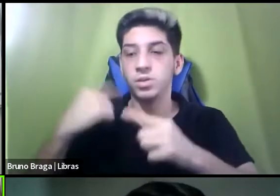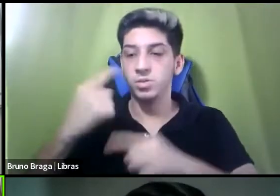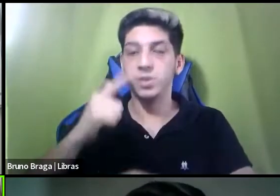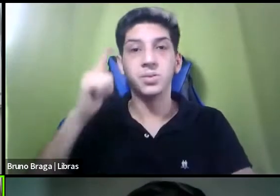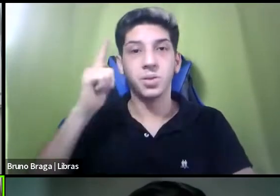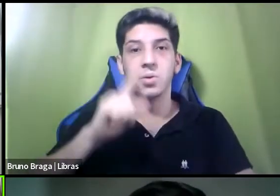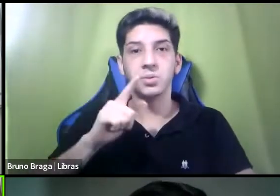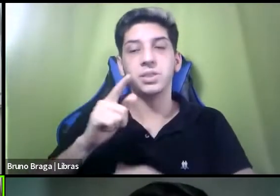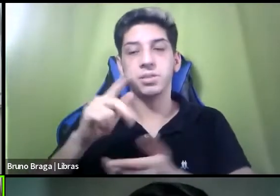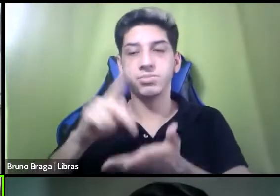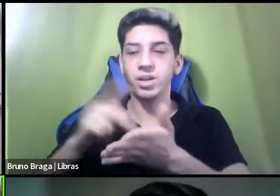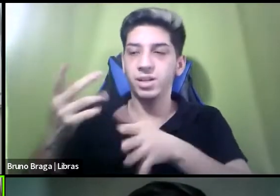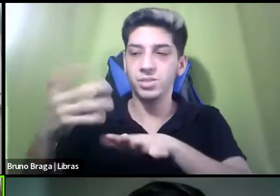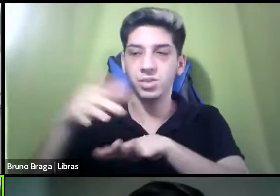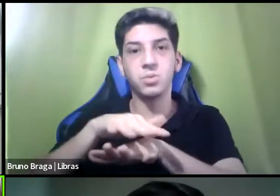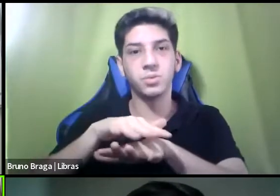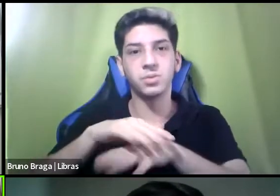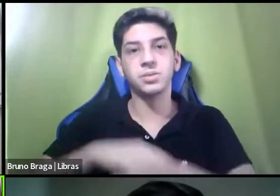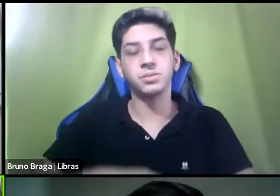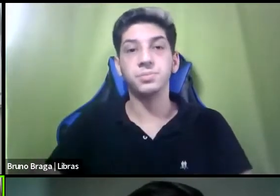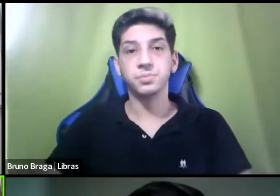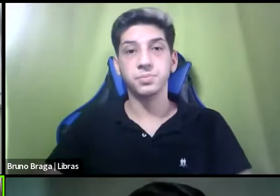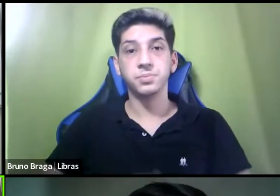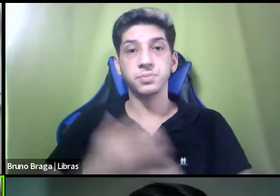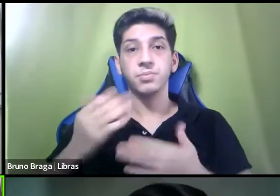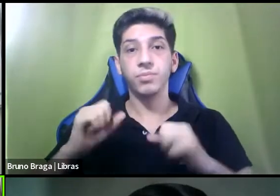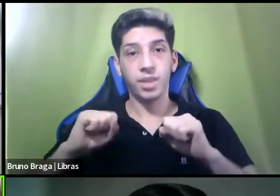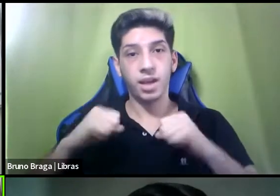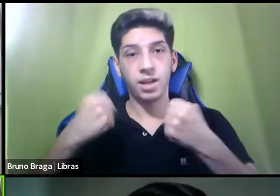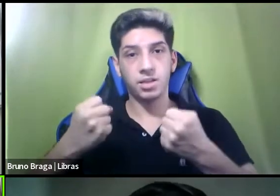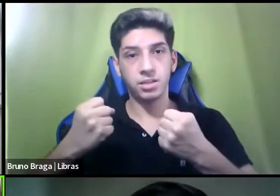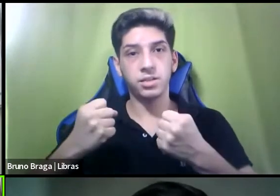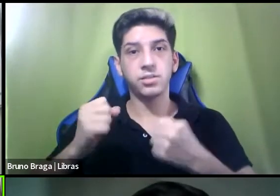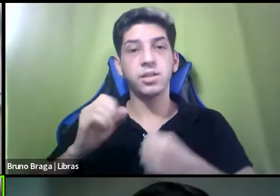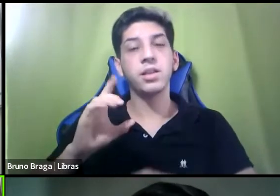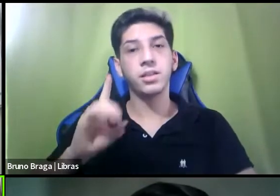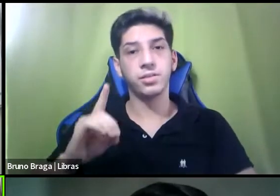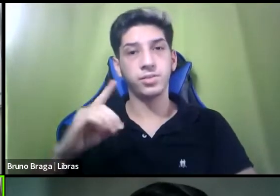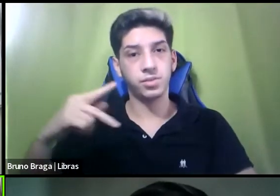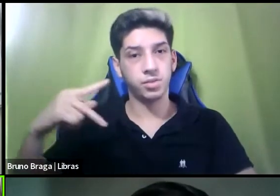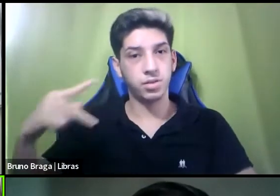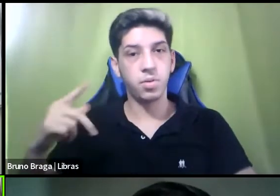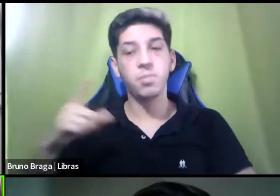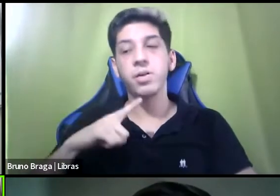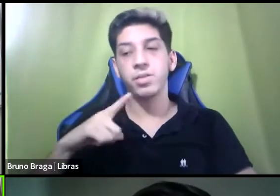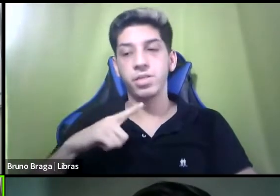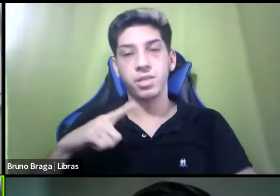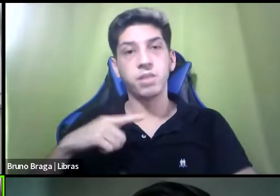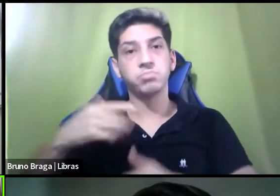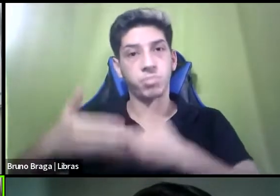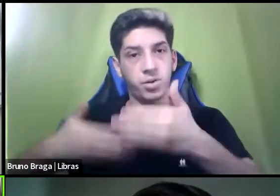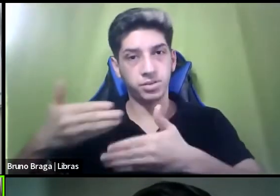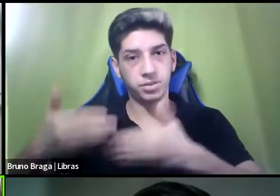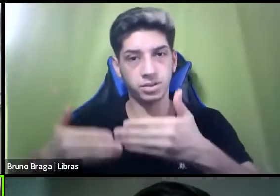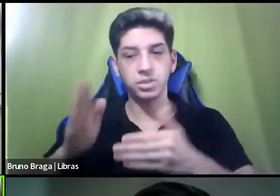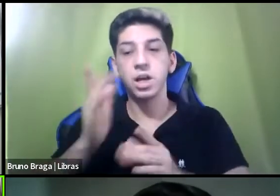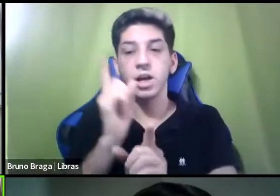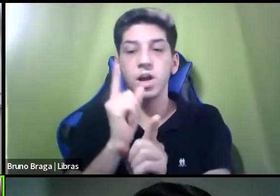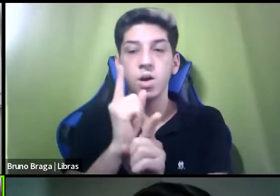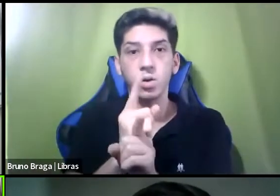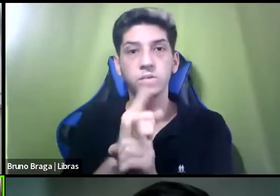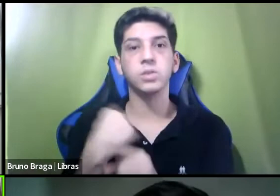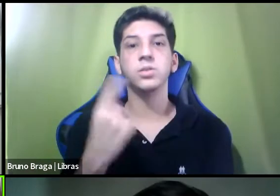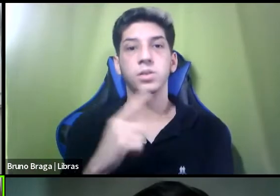essa inclusão. E aí, então, a defensoria entra com esse processo, né, já identificado, isso a gente